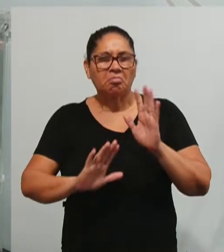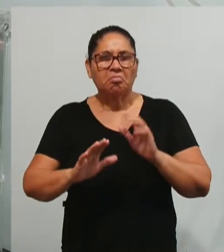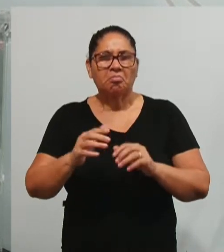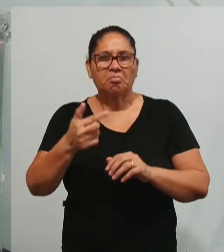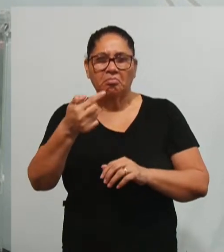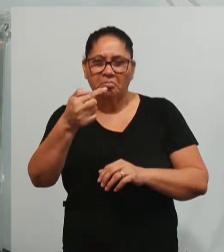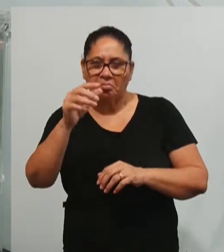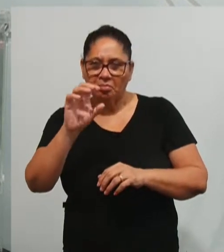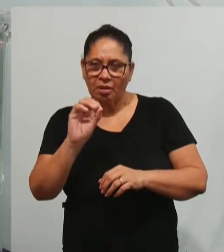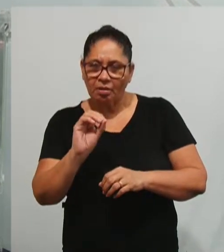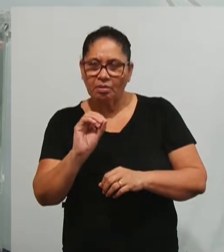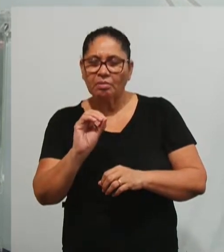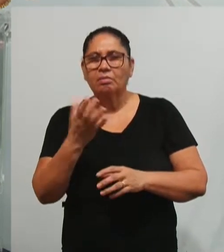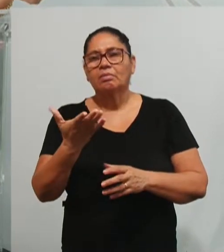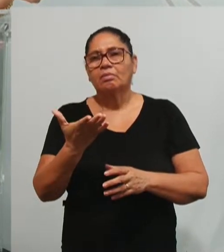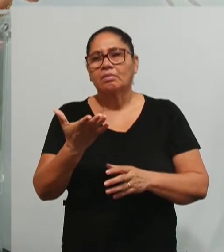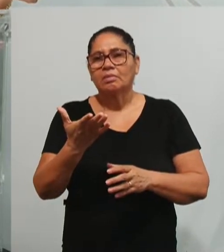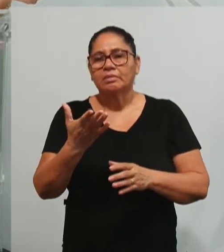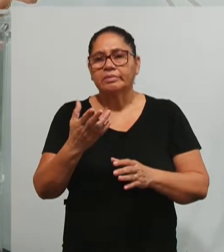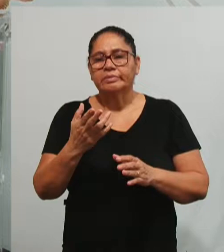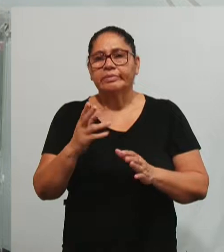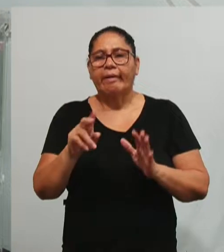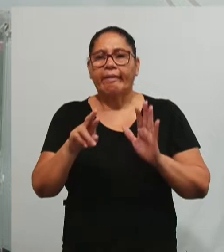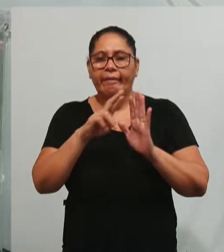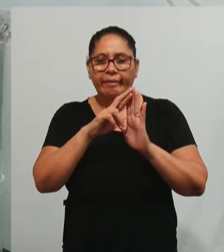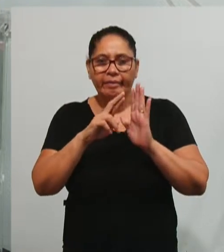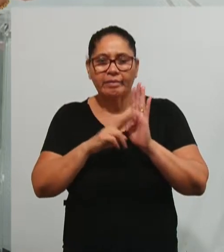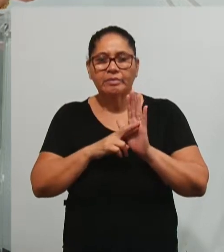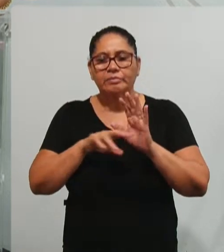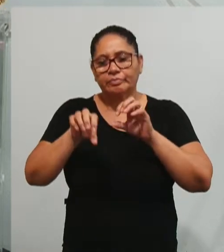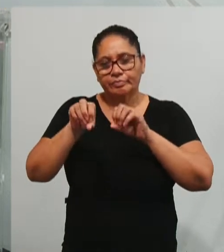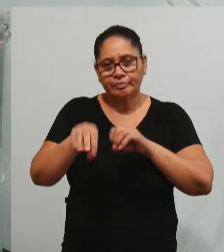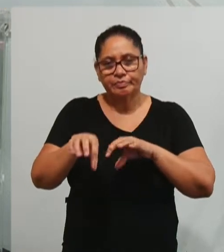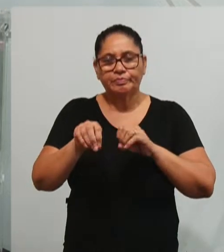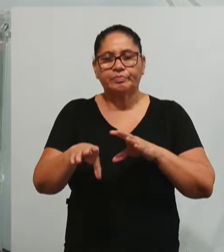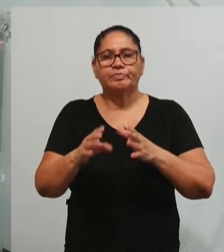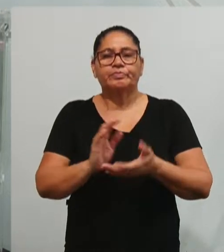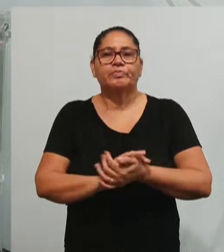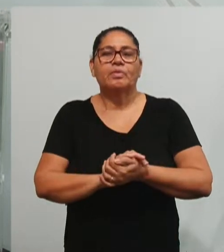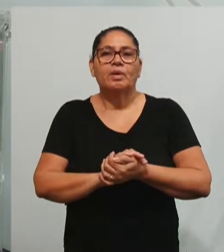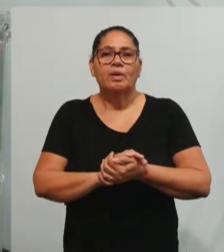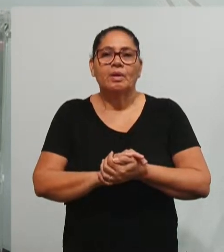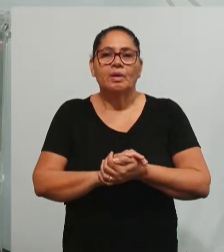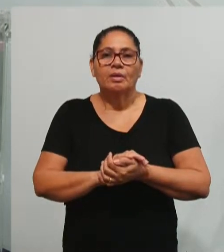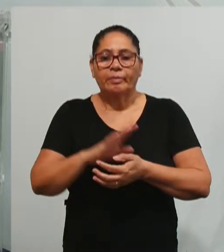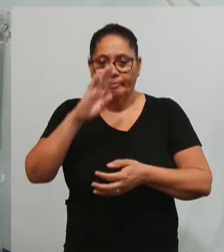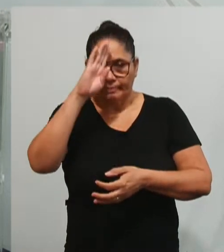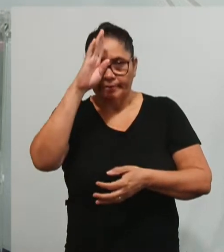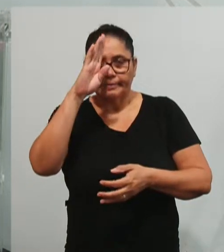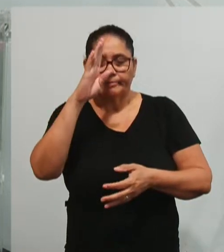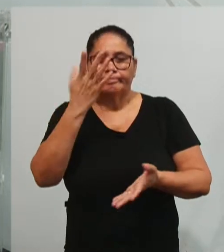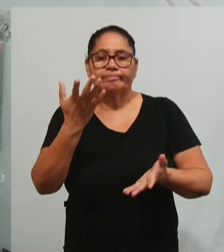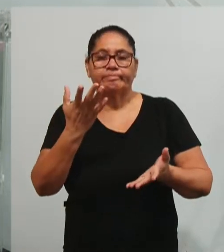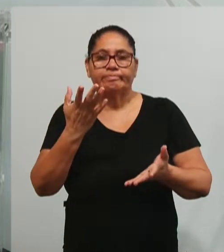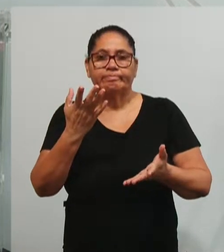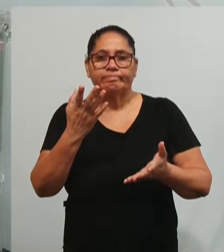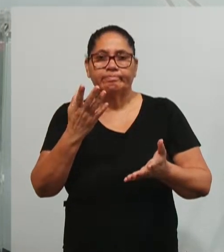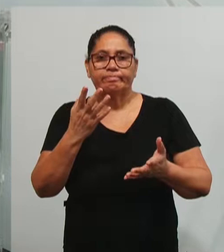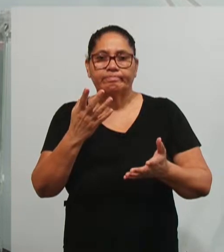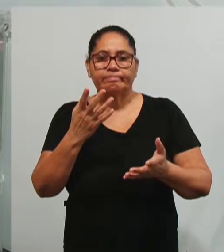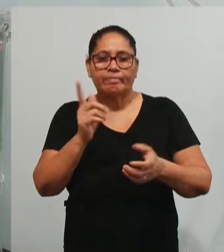aproximação desse termo com a educação. Então, a educação, no principal aspecto da gestão,